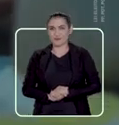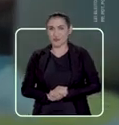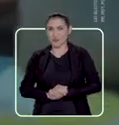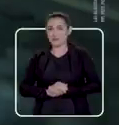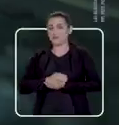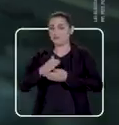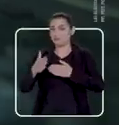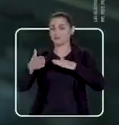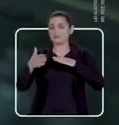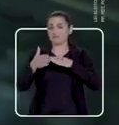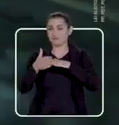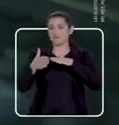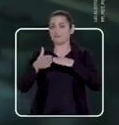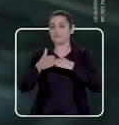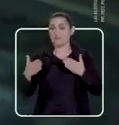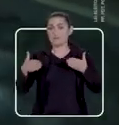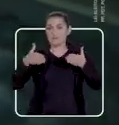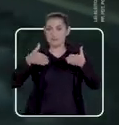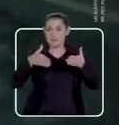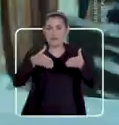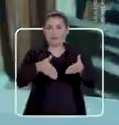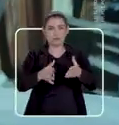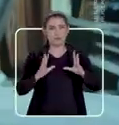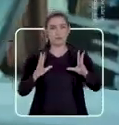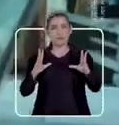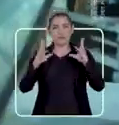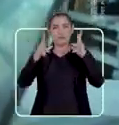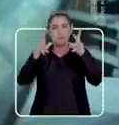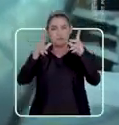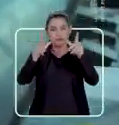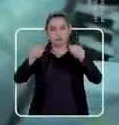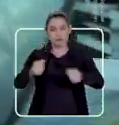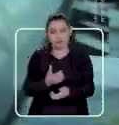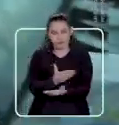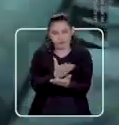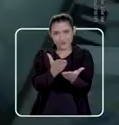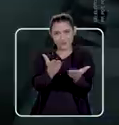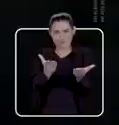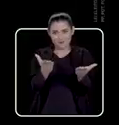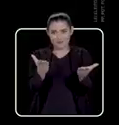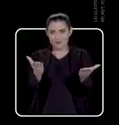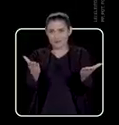A modernidade chega para todo mundo.